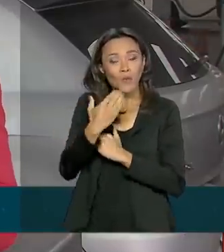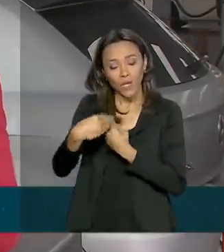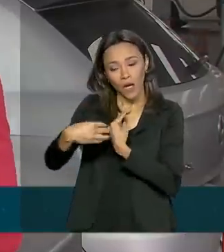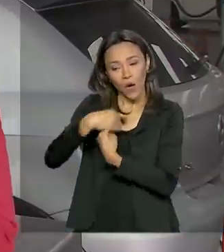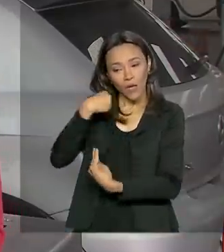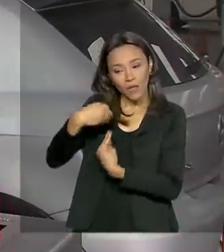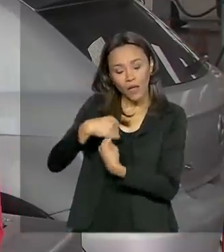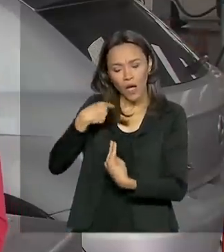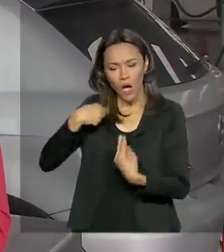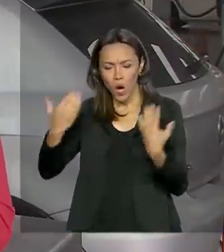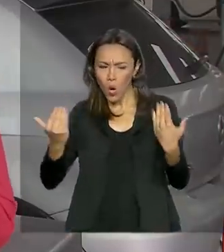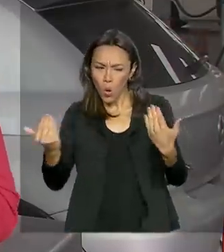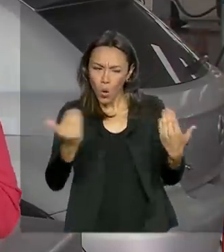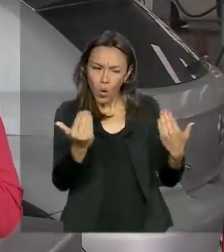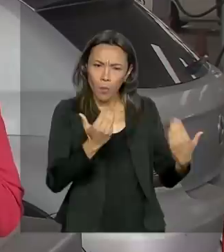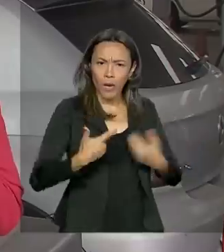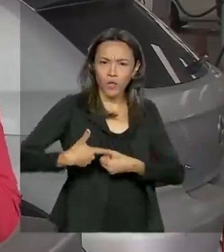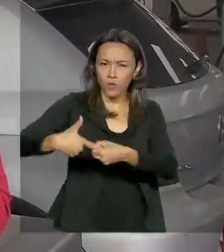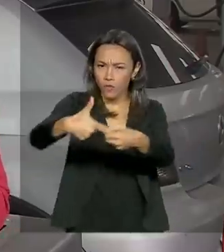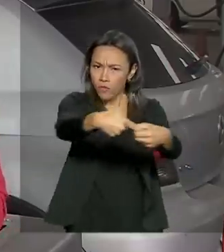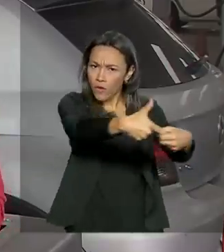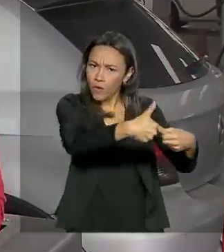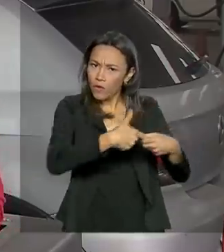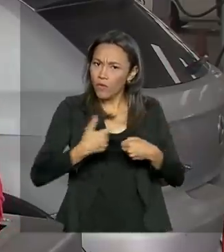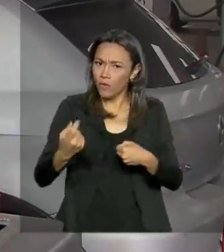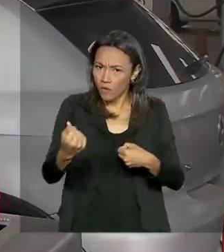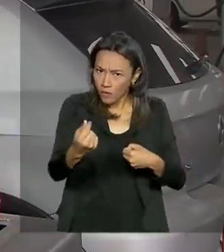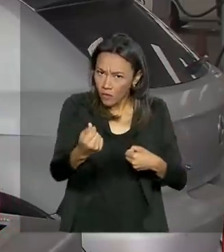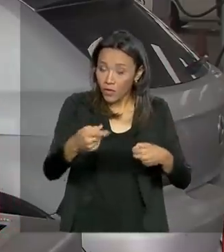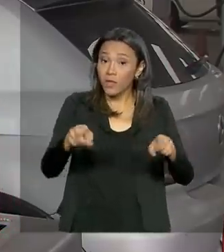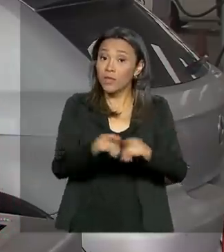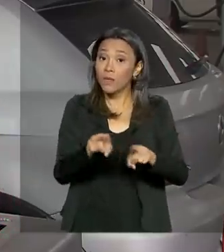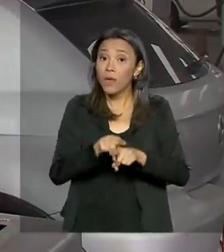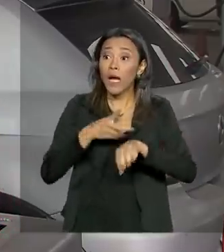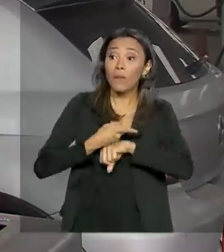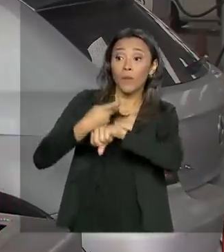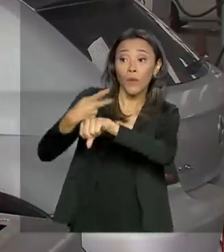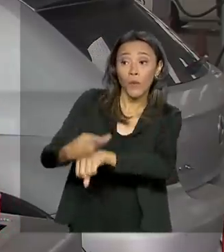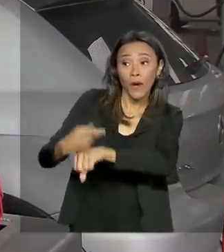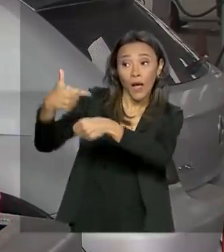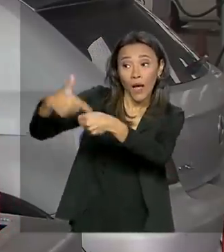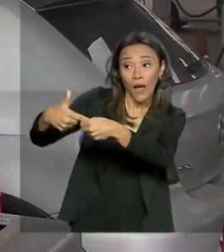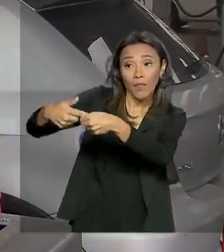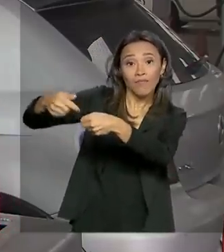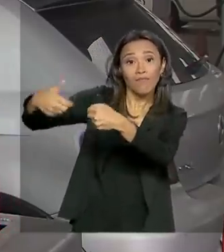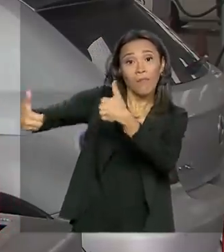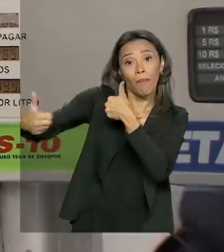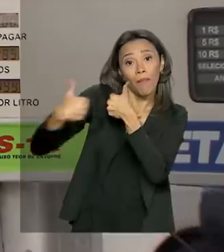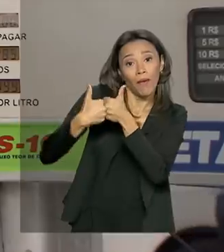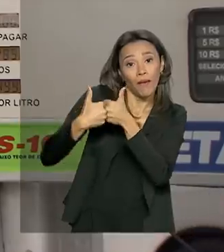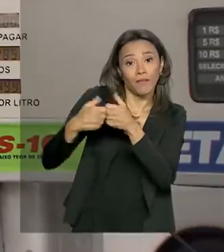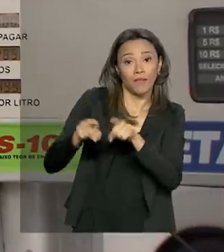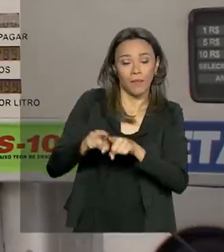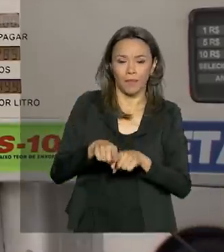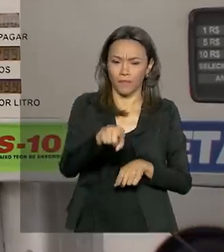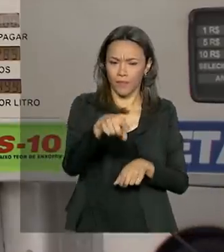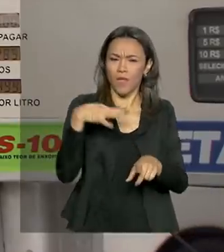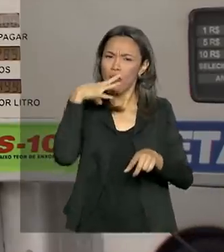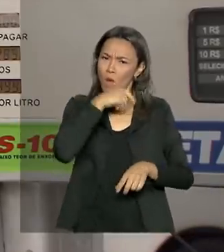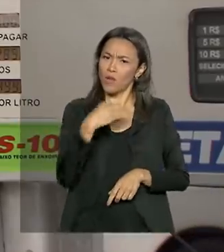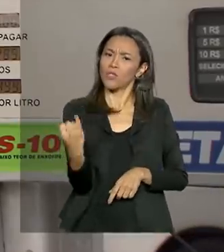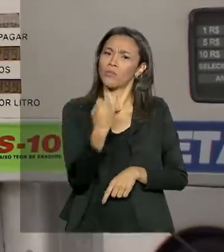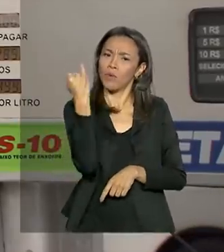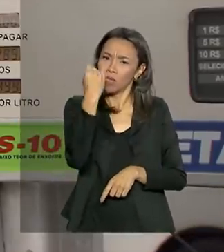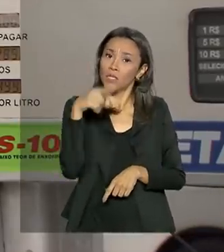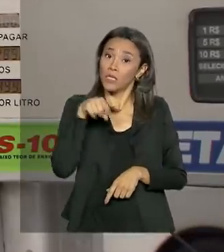comparar o preço nas bombas e também a encontrar o posto de combustível mais próximo. Acho importante, se é bom